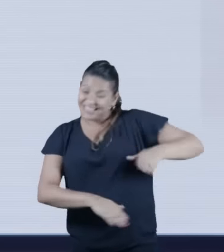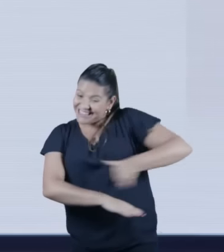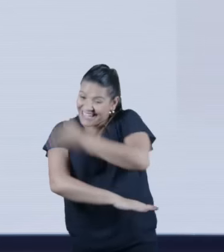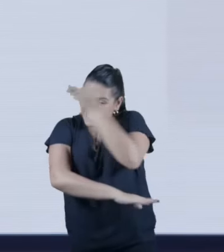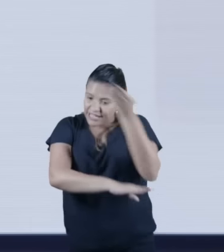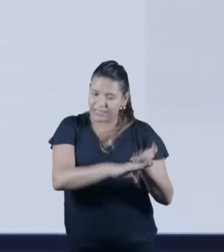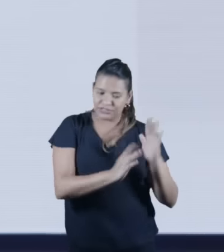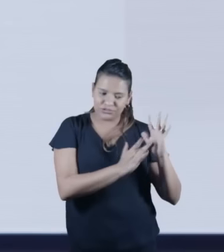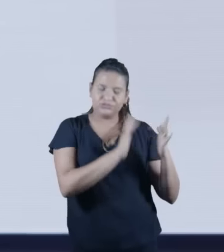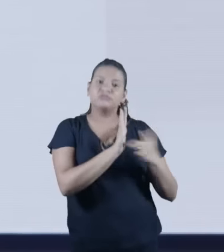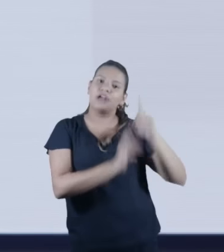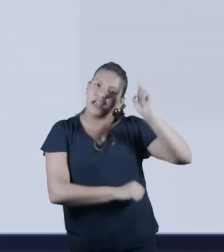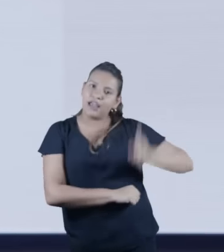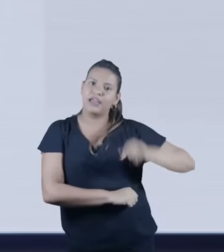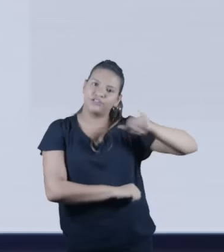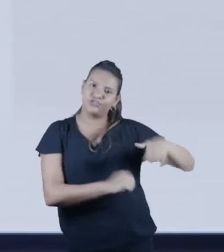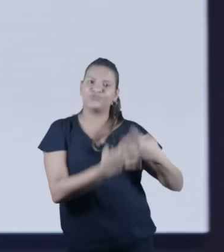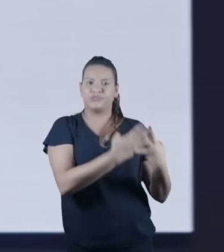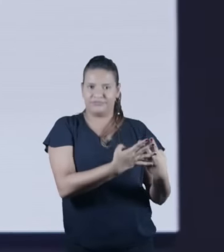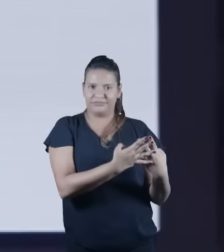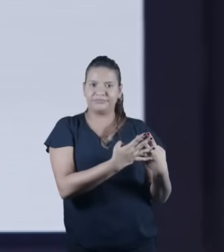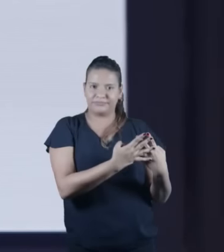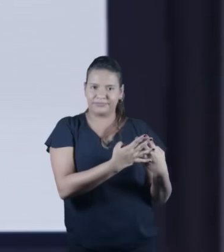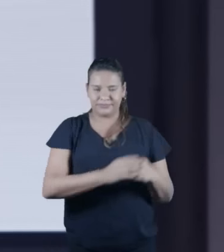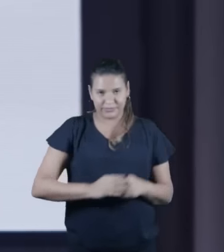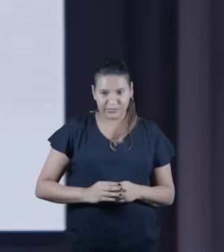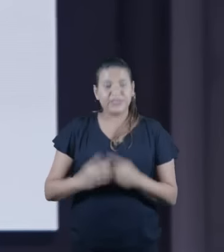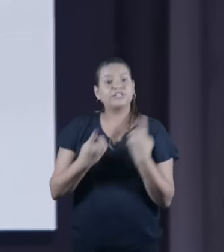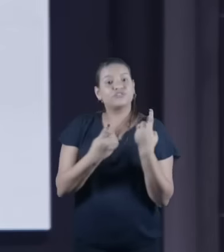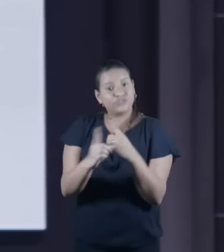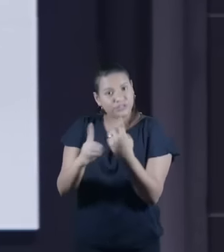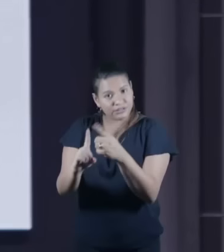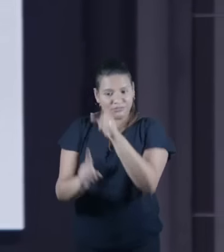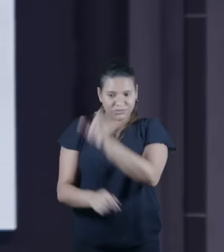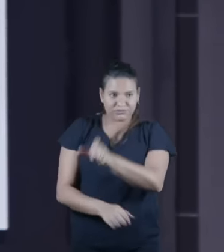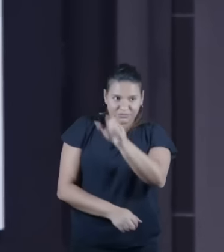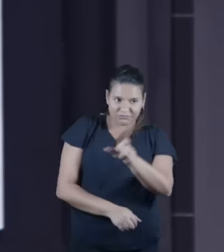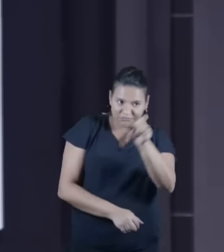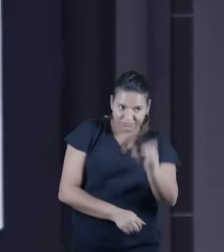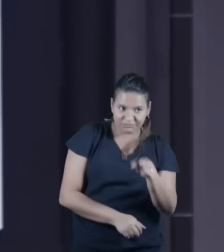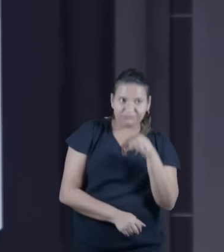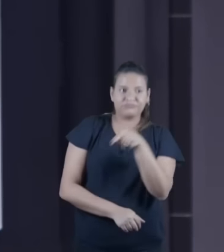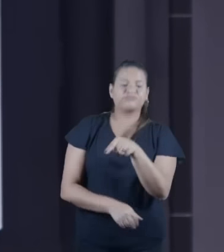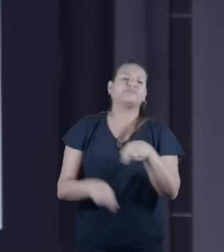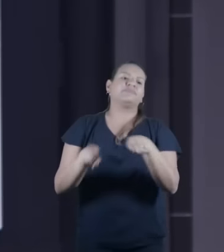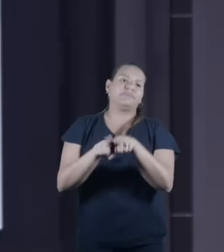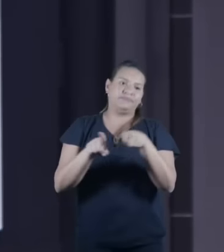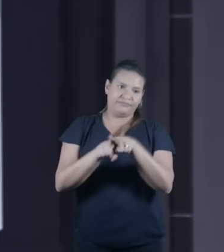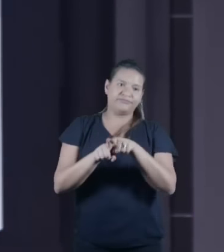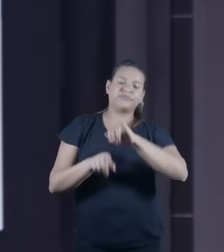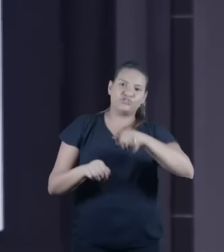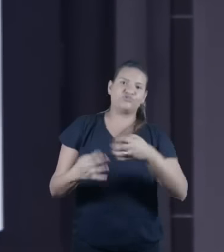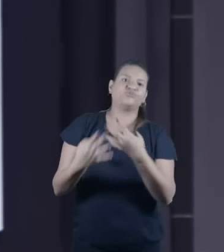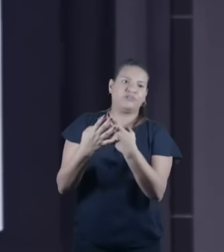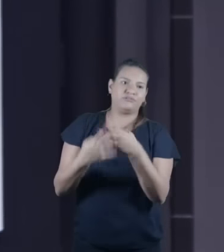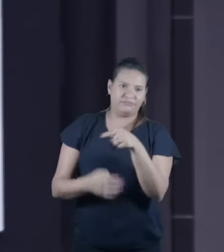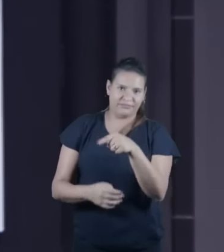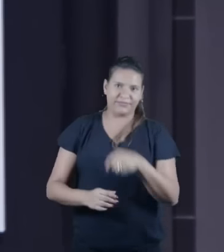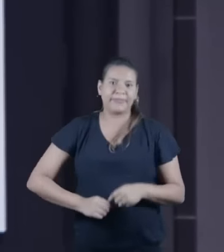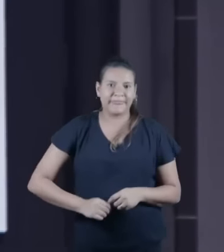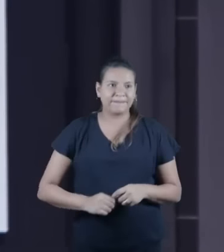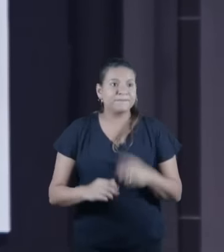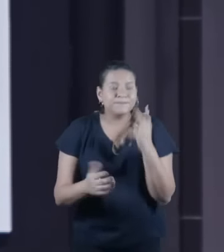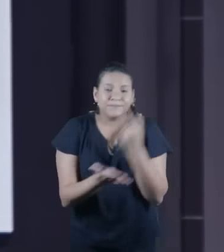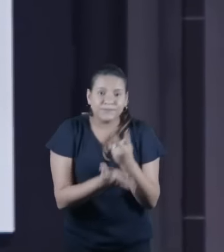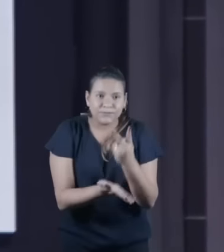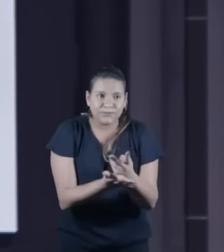eram judeus. Quando Jesus falava, ele ensinava para as pessoas da época, na sua maioria, judeus. Então,